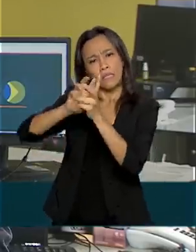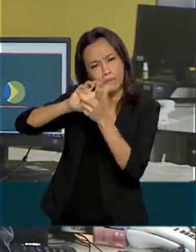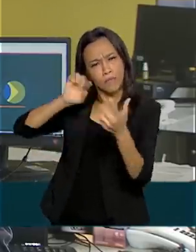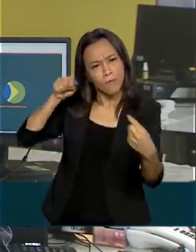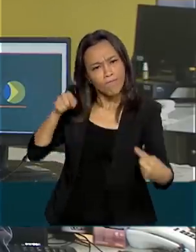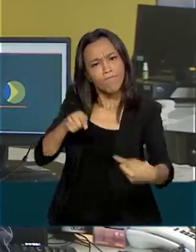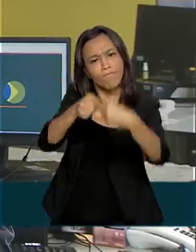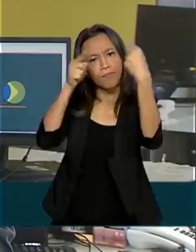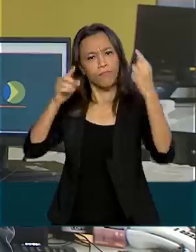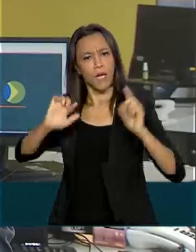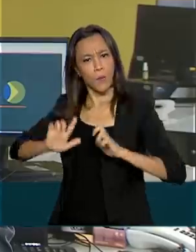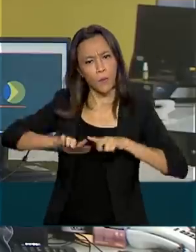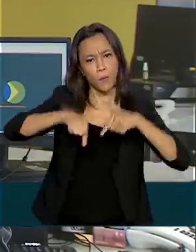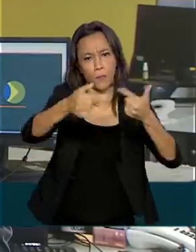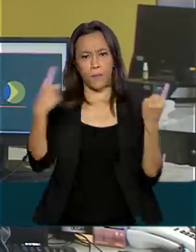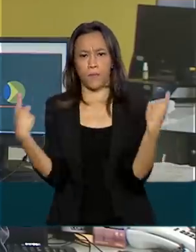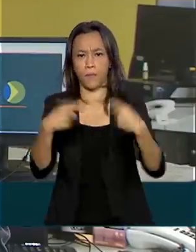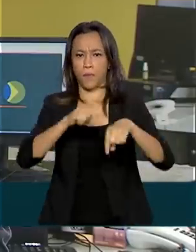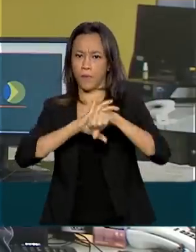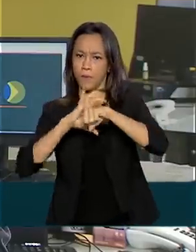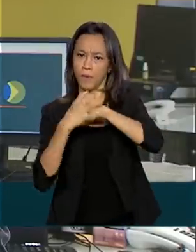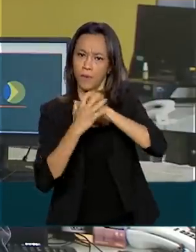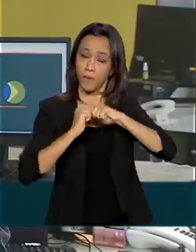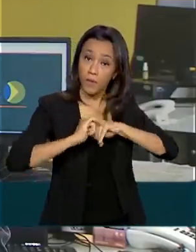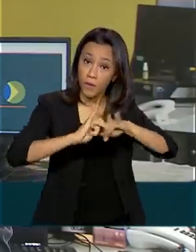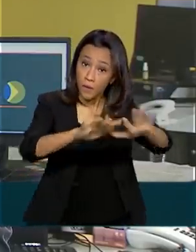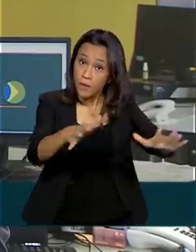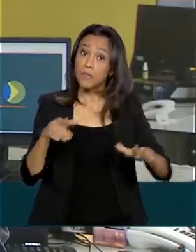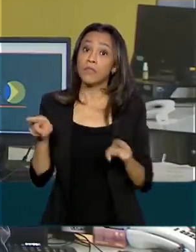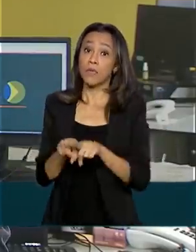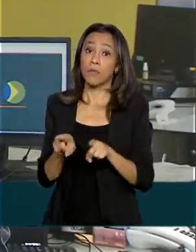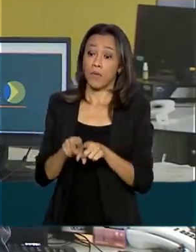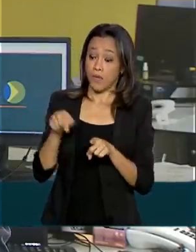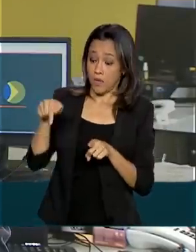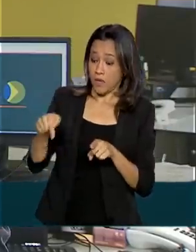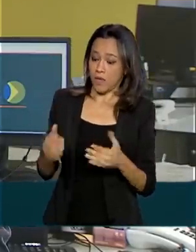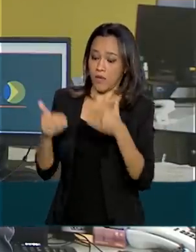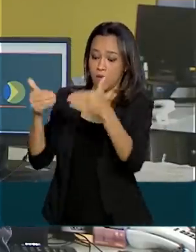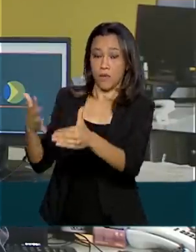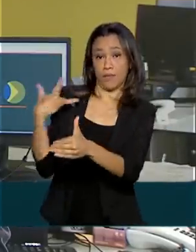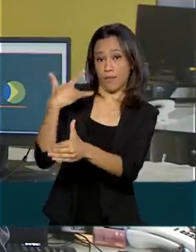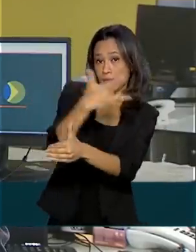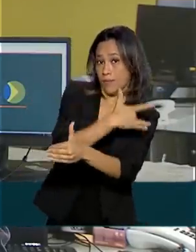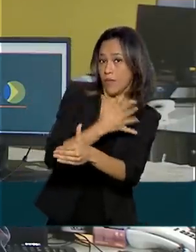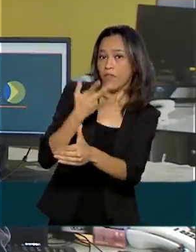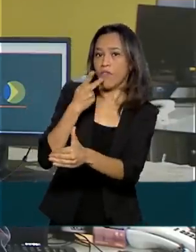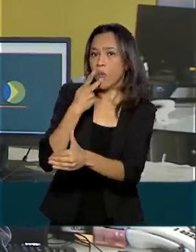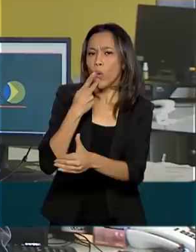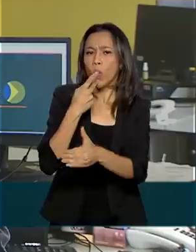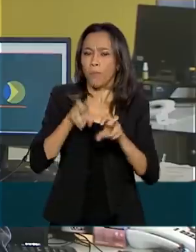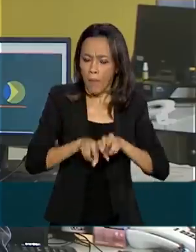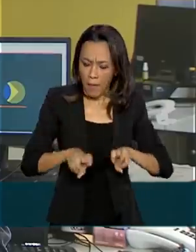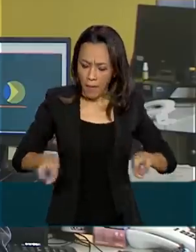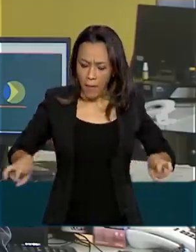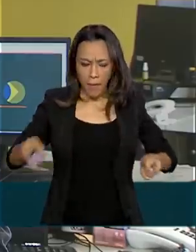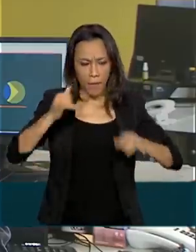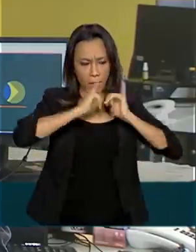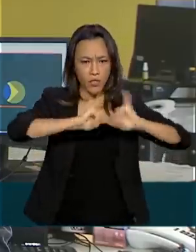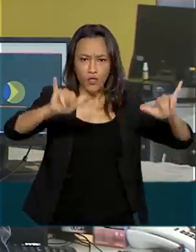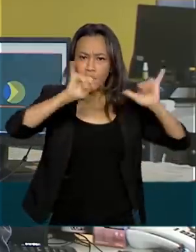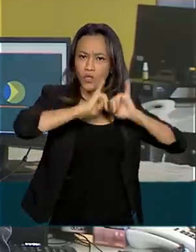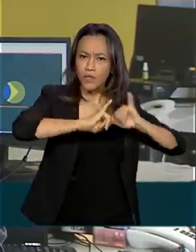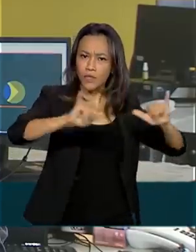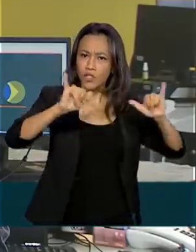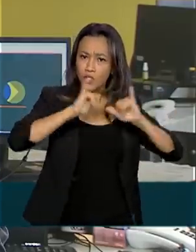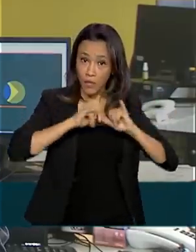Covid-19. Além disso, o Ministério da Saúde decidiu que os dados fornecidos nas coletivas de imprensa sobre a pandemia